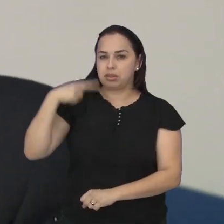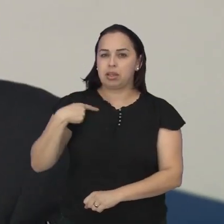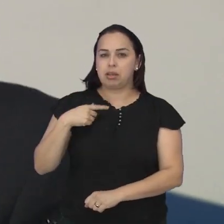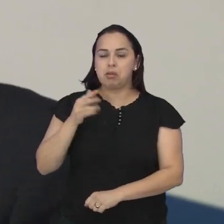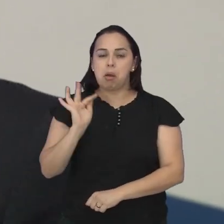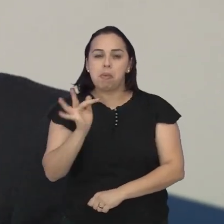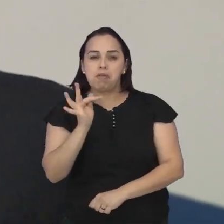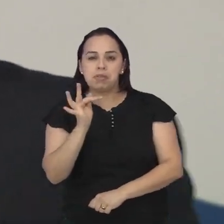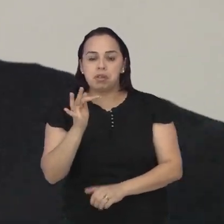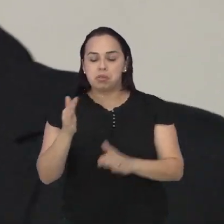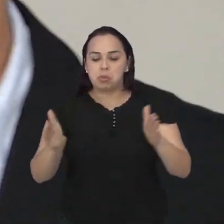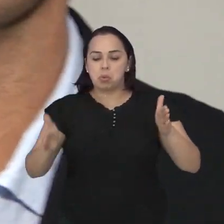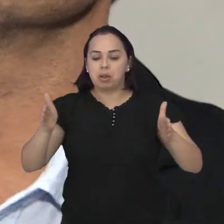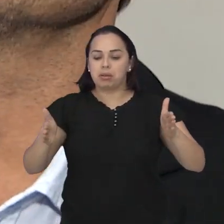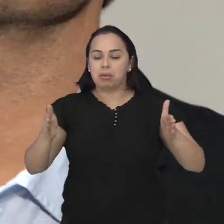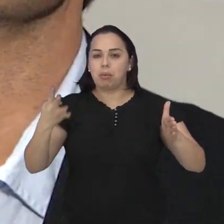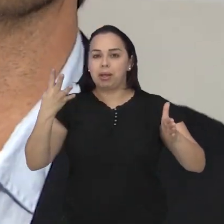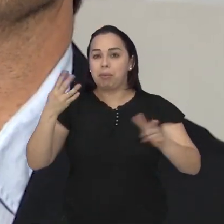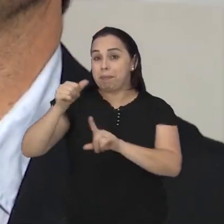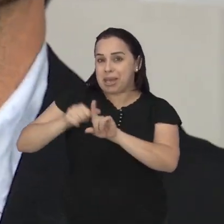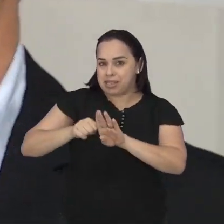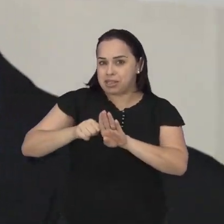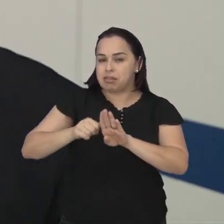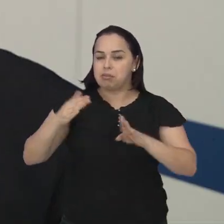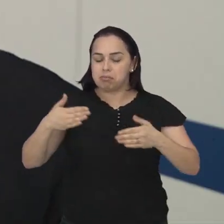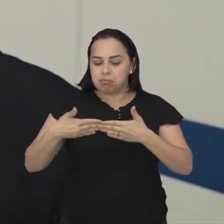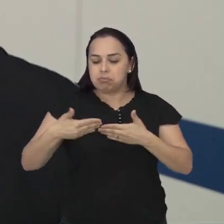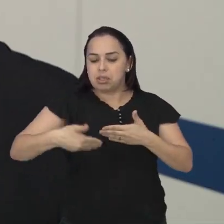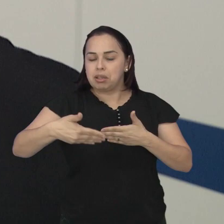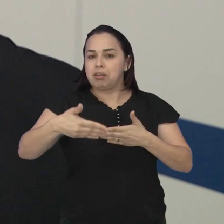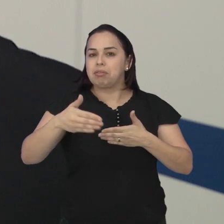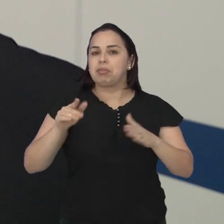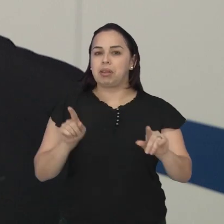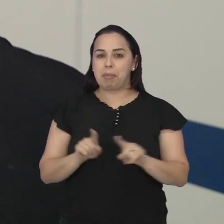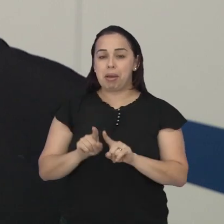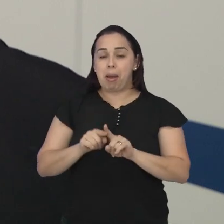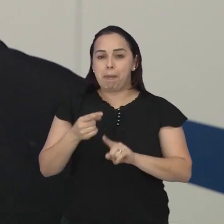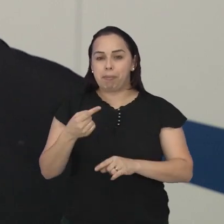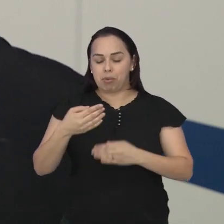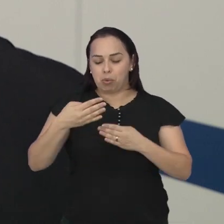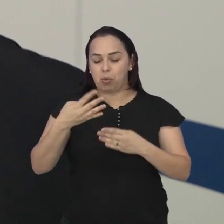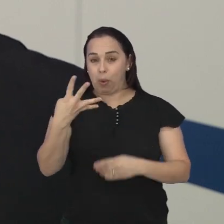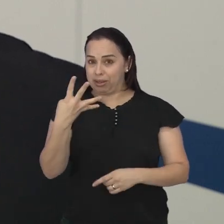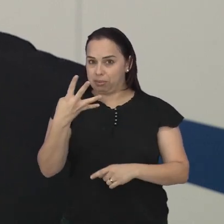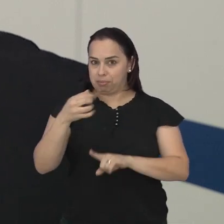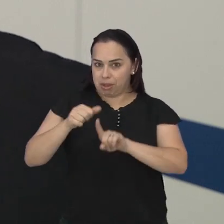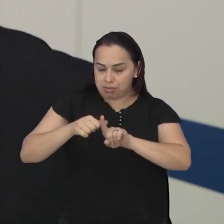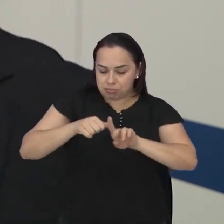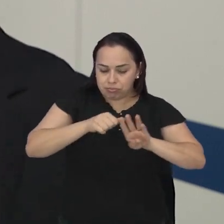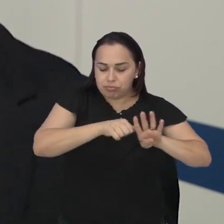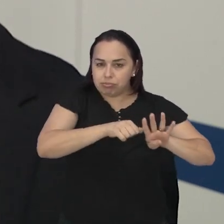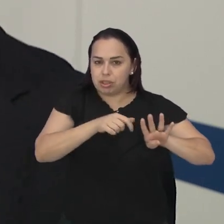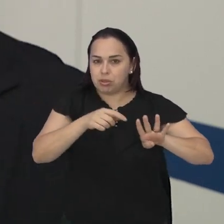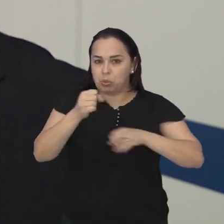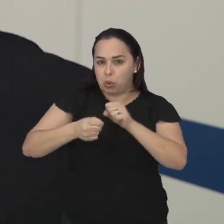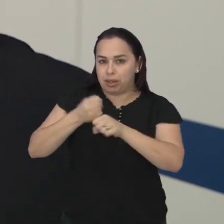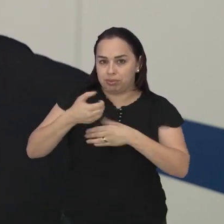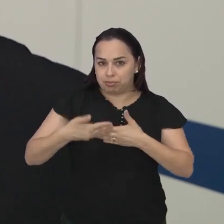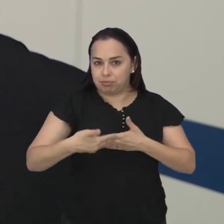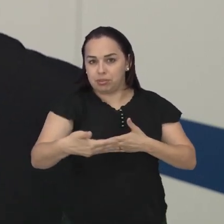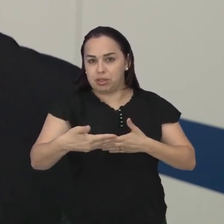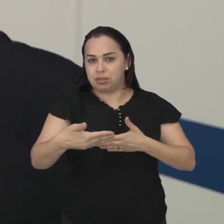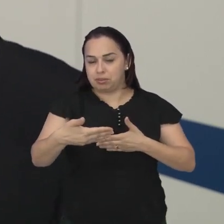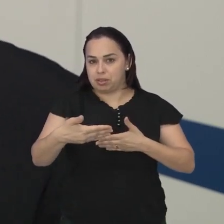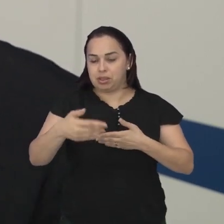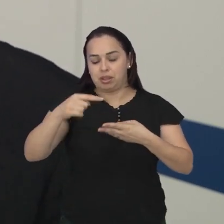primeiro quadrimestre deste ano também é de superávit. O próximo agora vai ser o primeiro quadrimestre de 2023. Nós estamos só